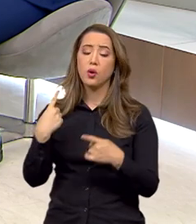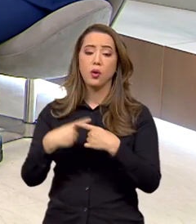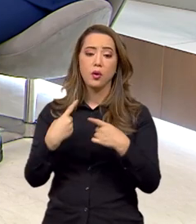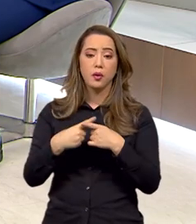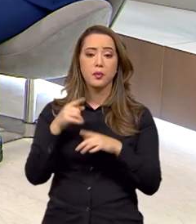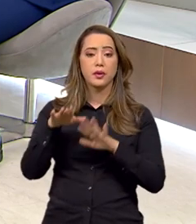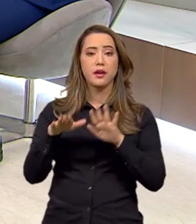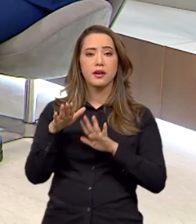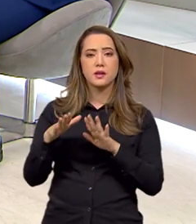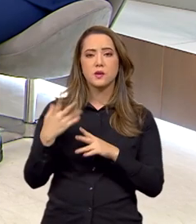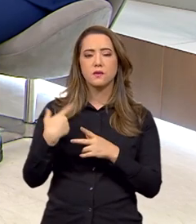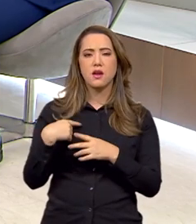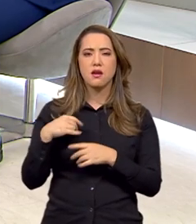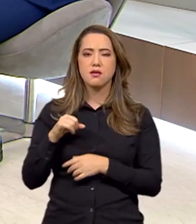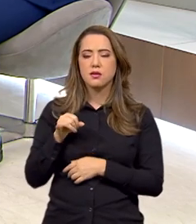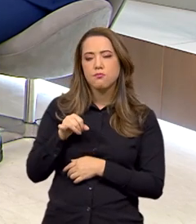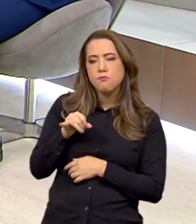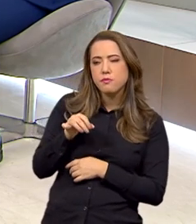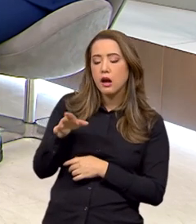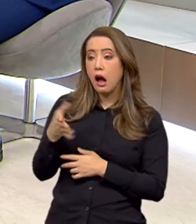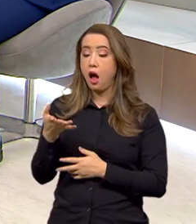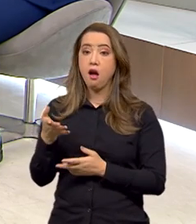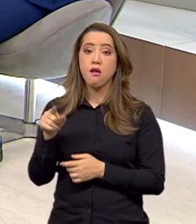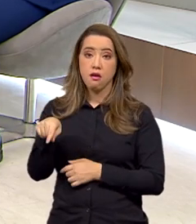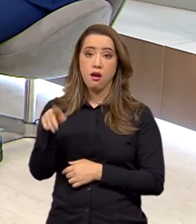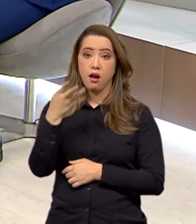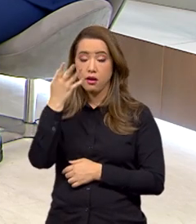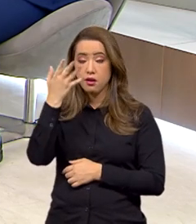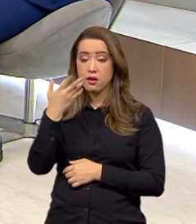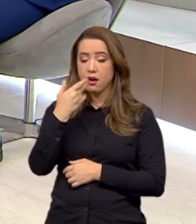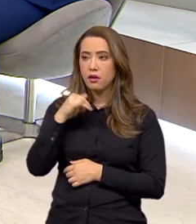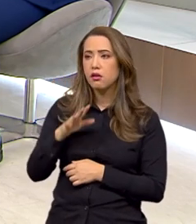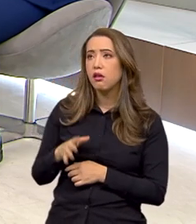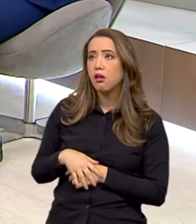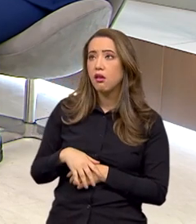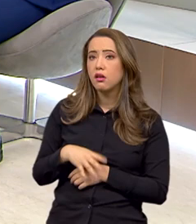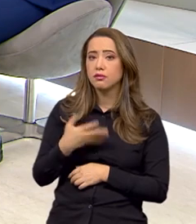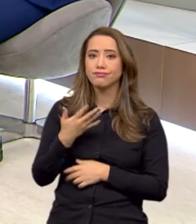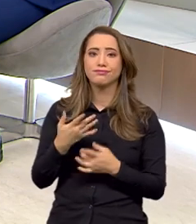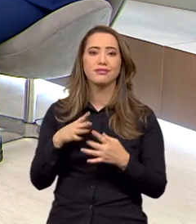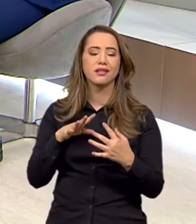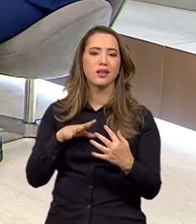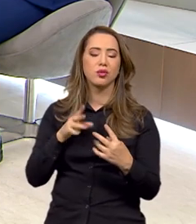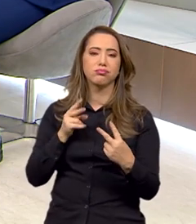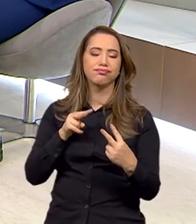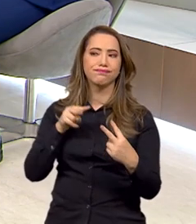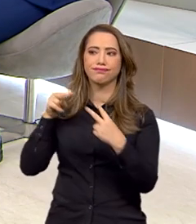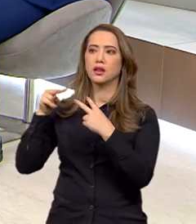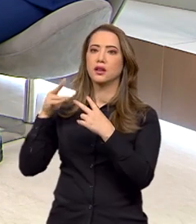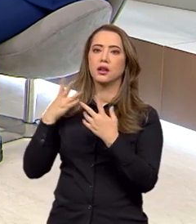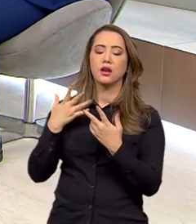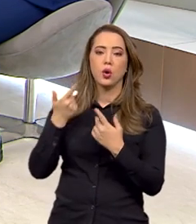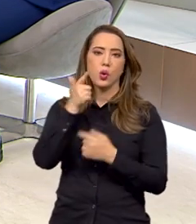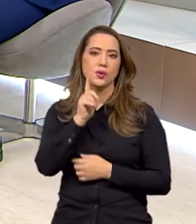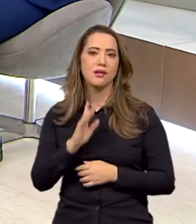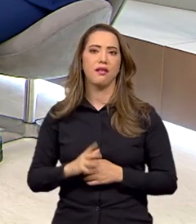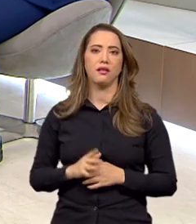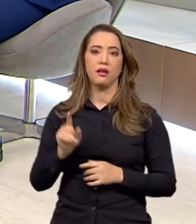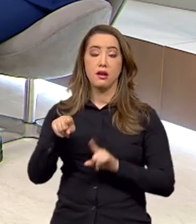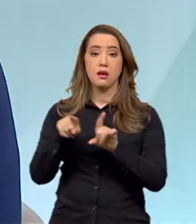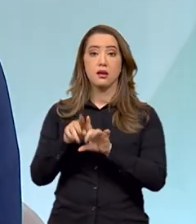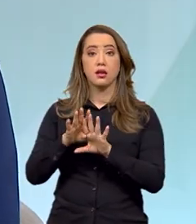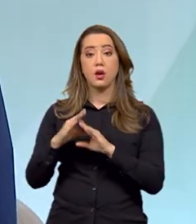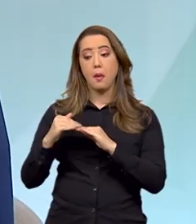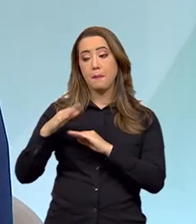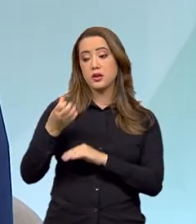aproximação dessa criança. E o perfil da vítima, né? A gente tem aí, partir dos 6 anos